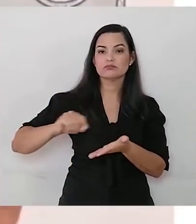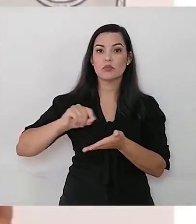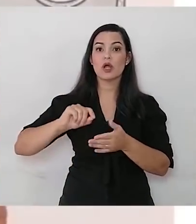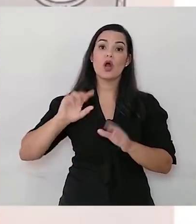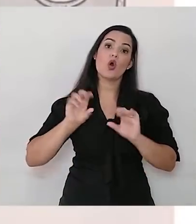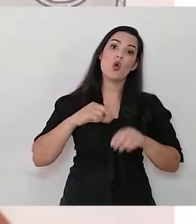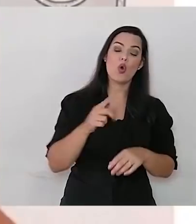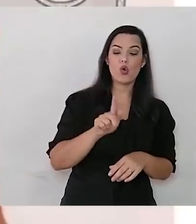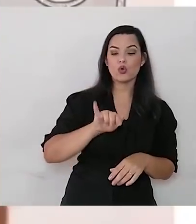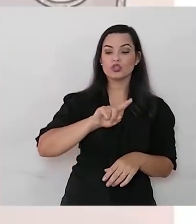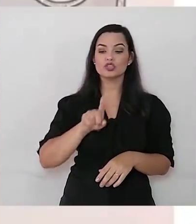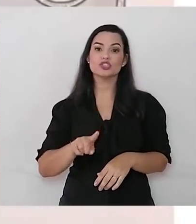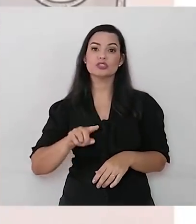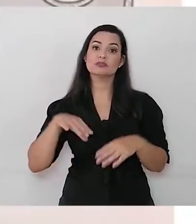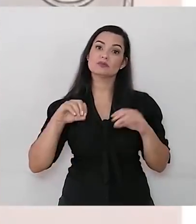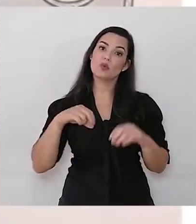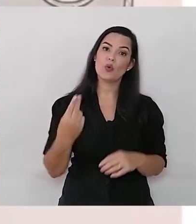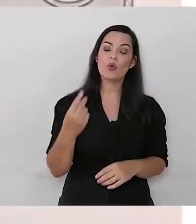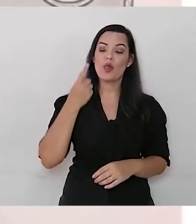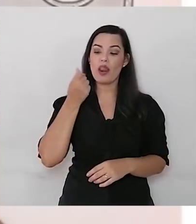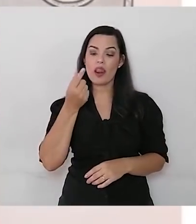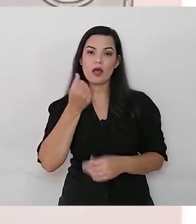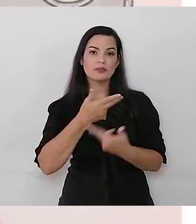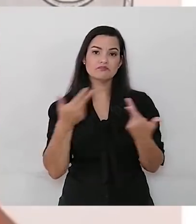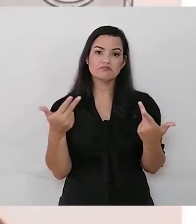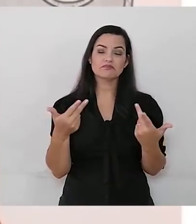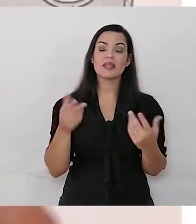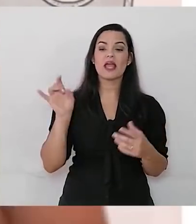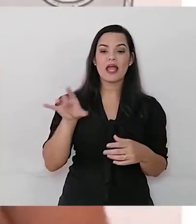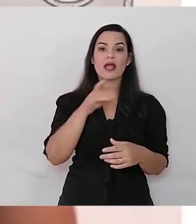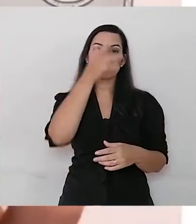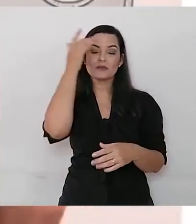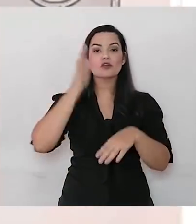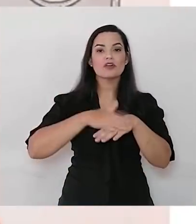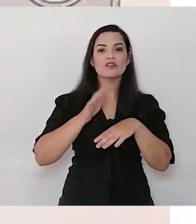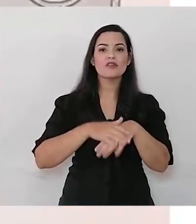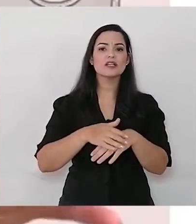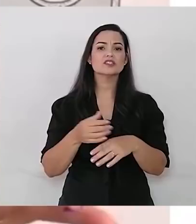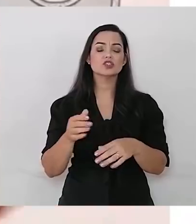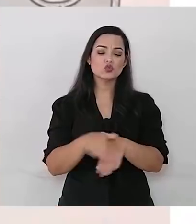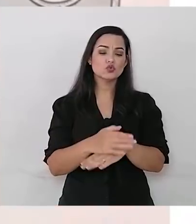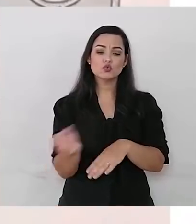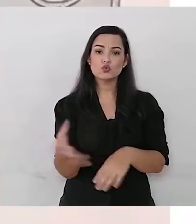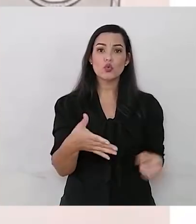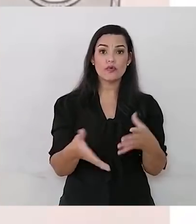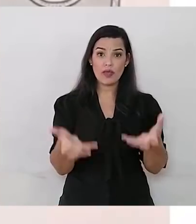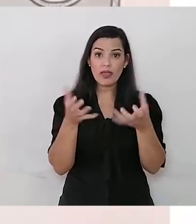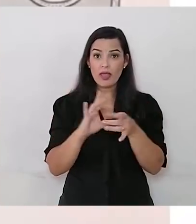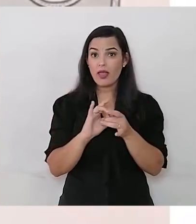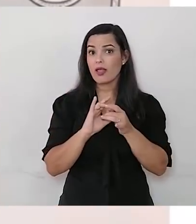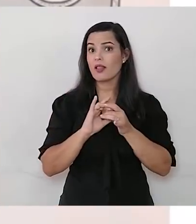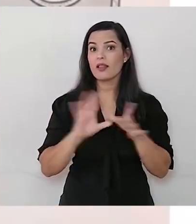lápis ou com outros materiais. Nós seremos os criadores e pintores de novas joaninhas. E fique à vontade, se você quiser fazer